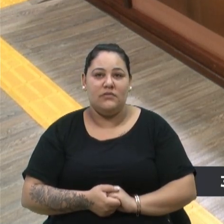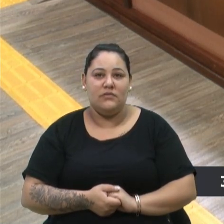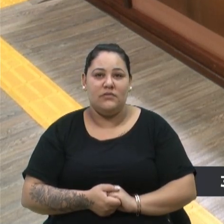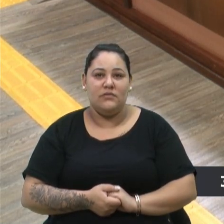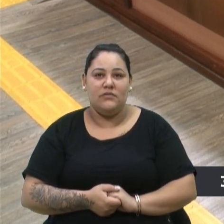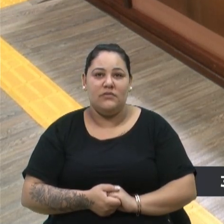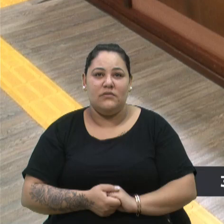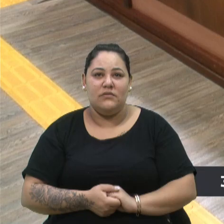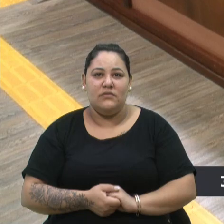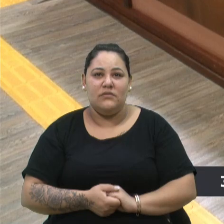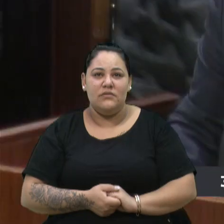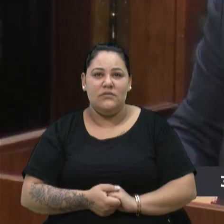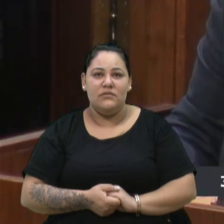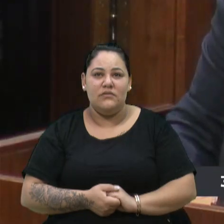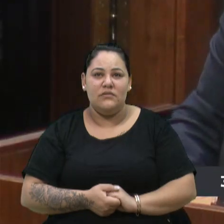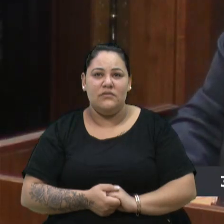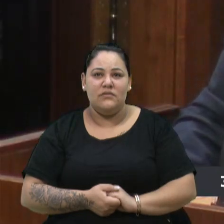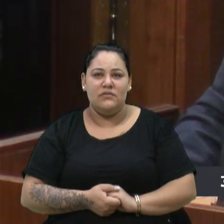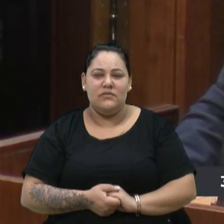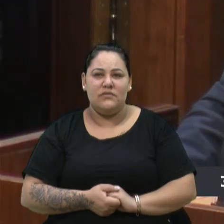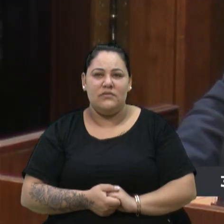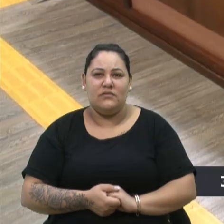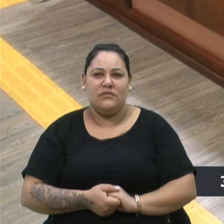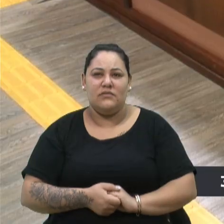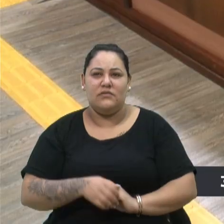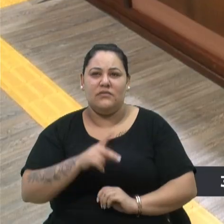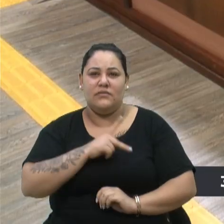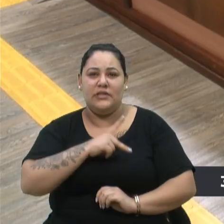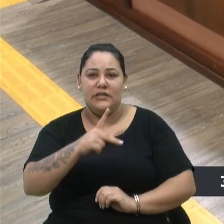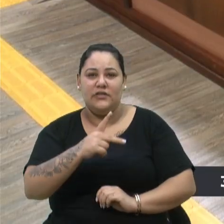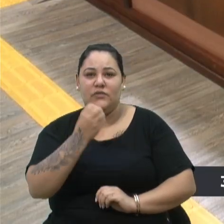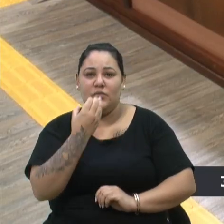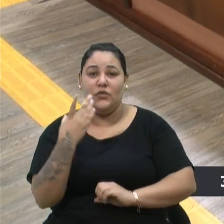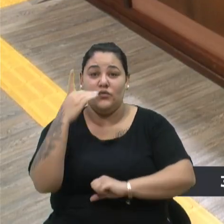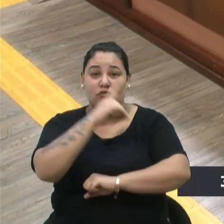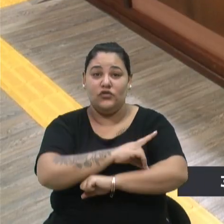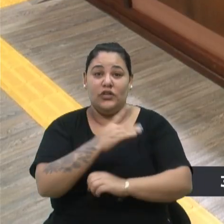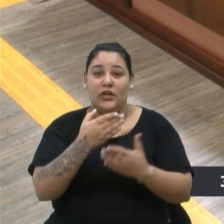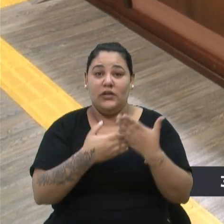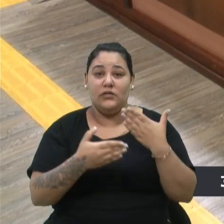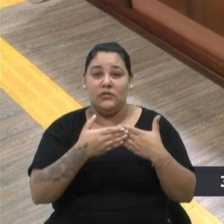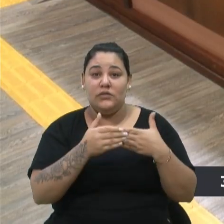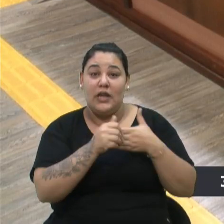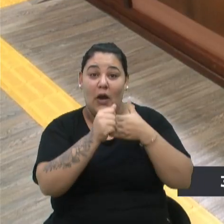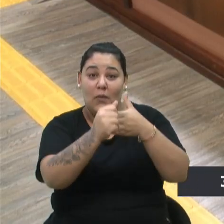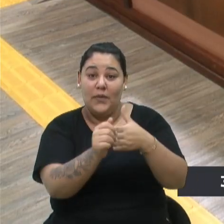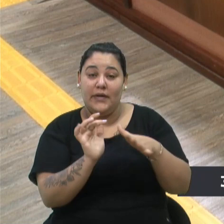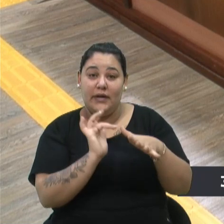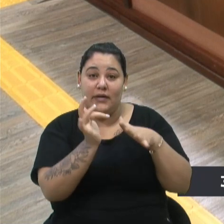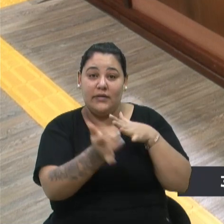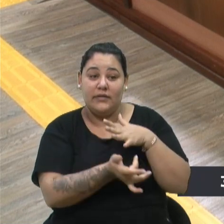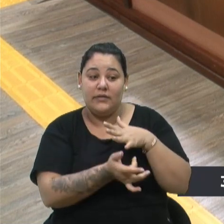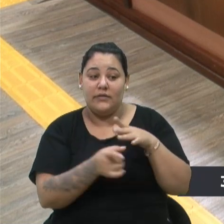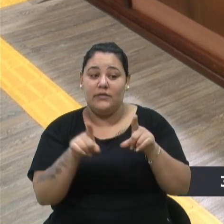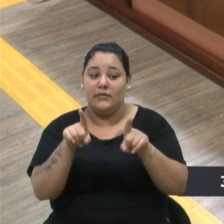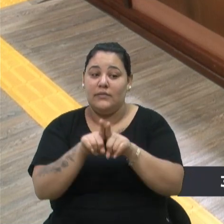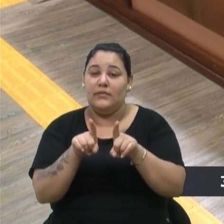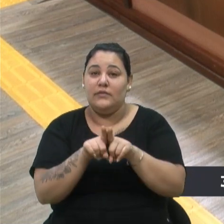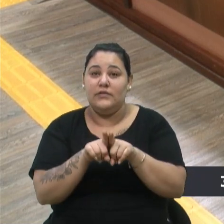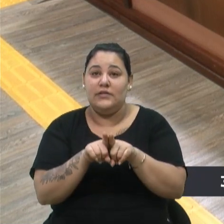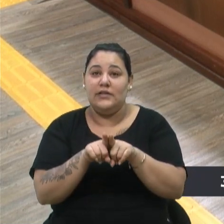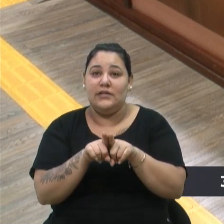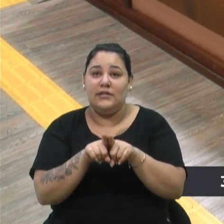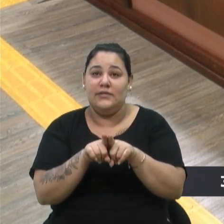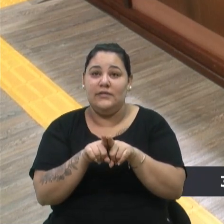Senhor presidente, e também bom dia a todos que nos acompanham pelas redes sociais, pela TV Câmara.